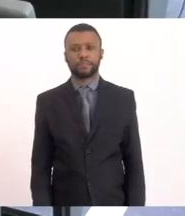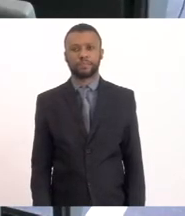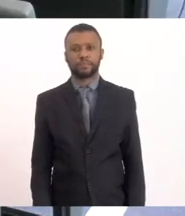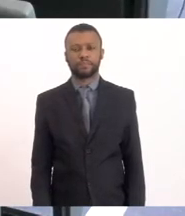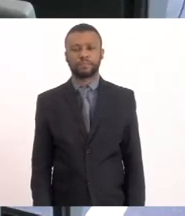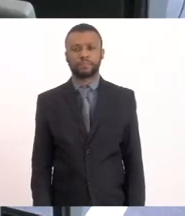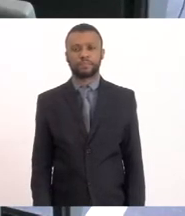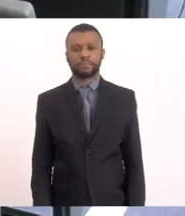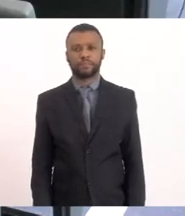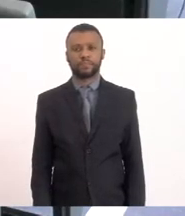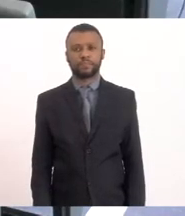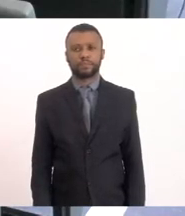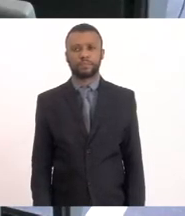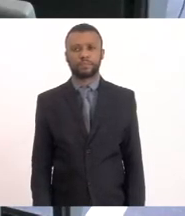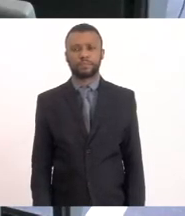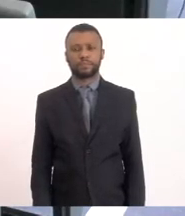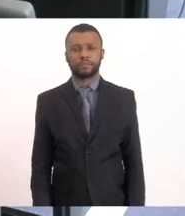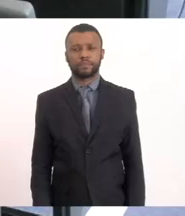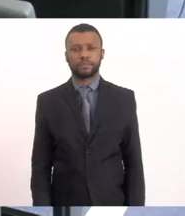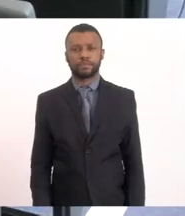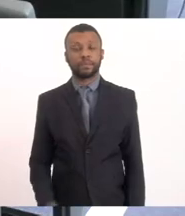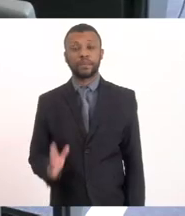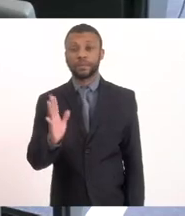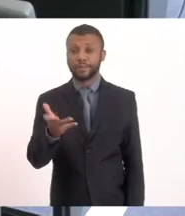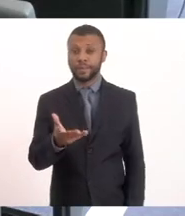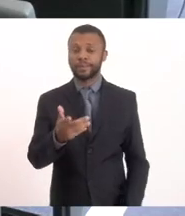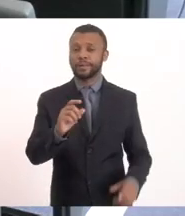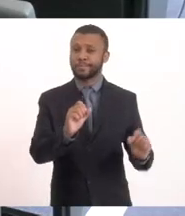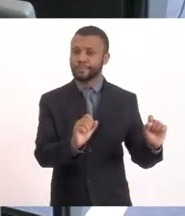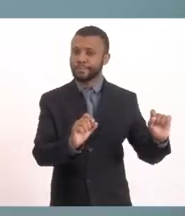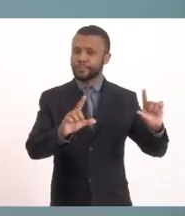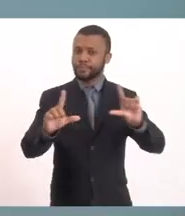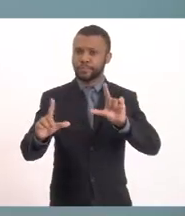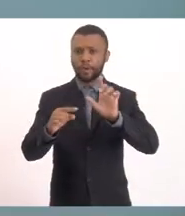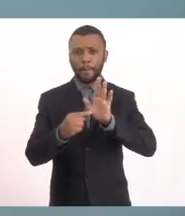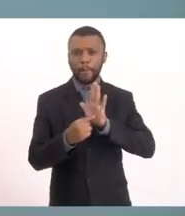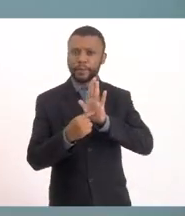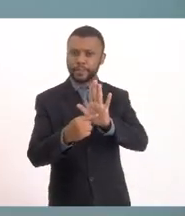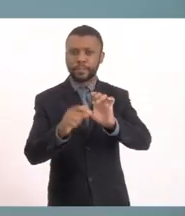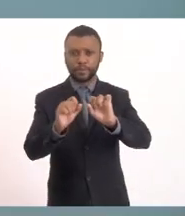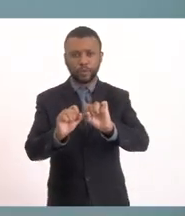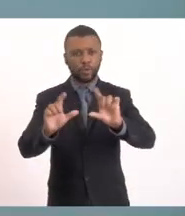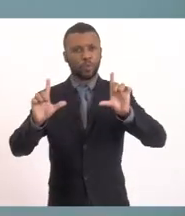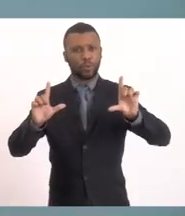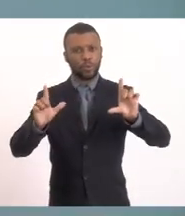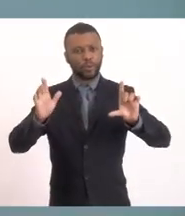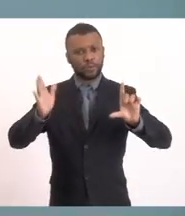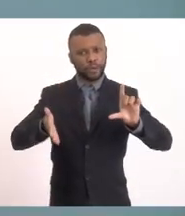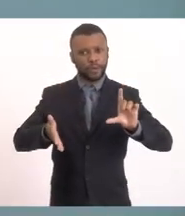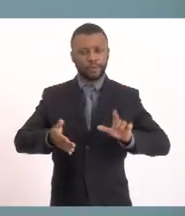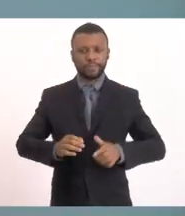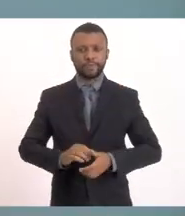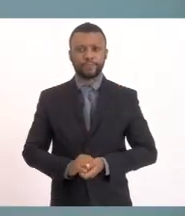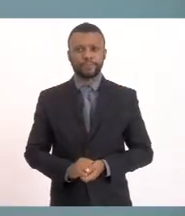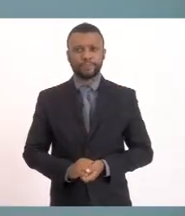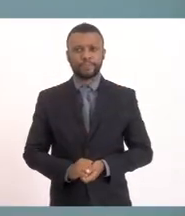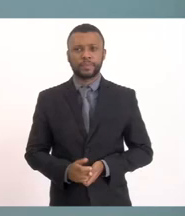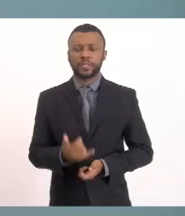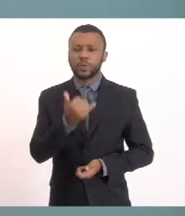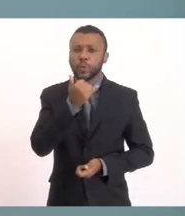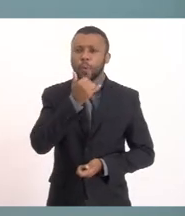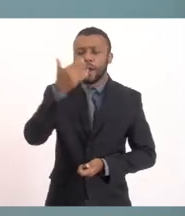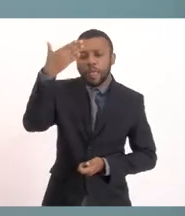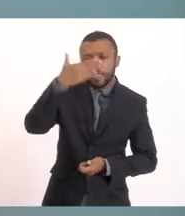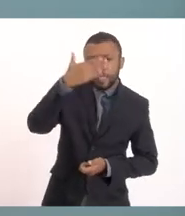Quem vai mostrar? Já está ali projetando Não, estamos vendo aqui na tela a produção,